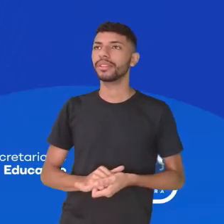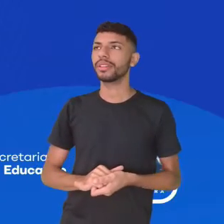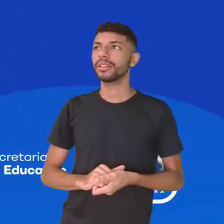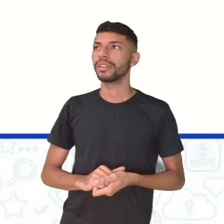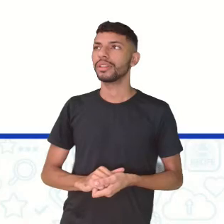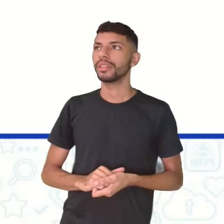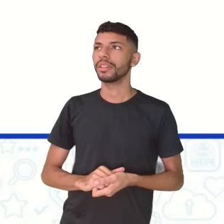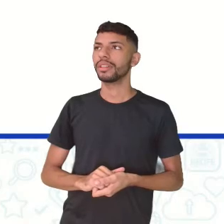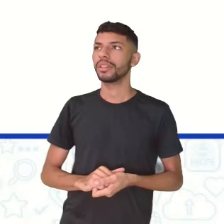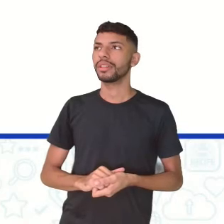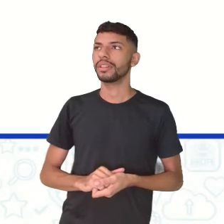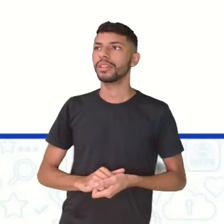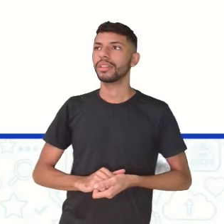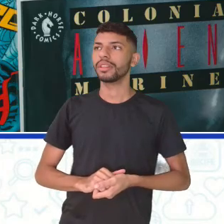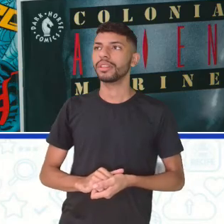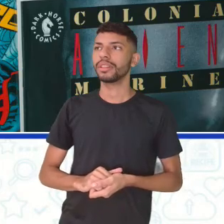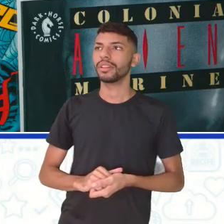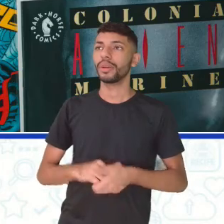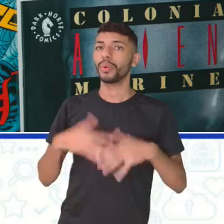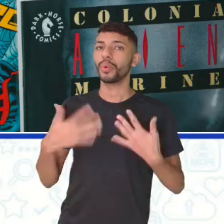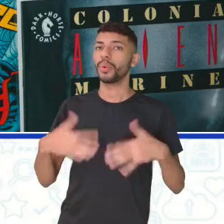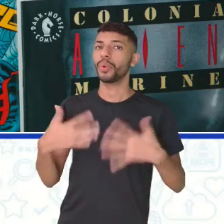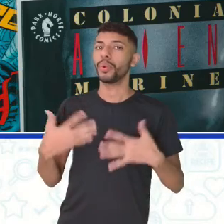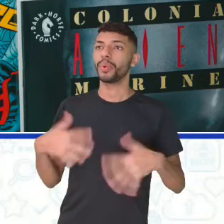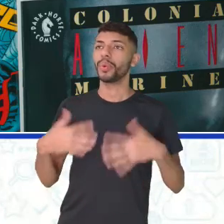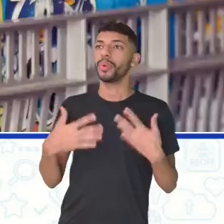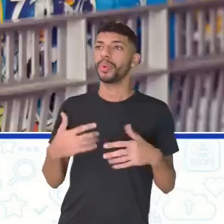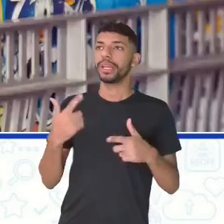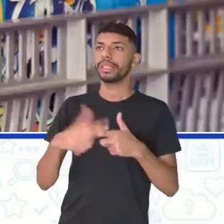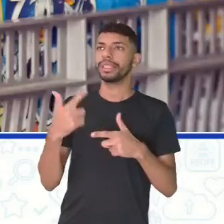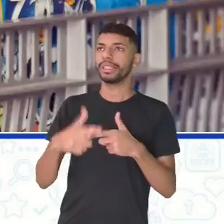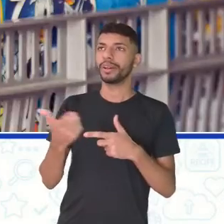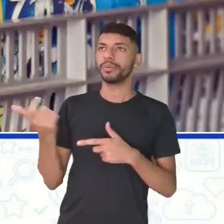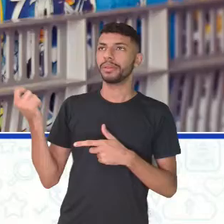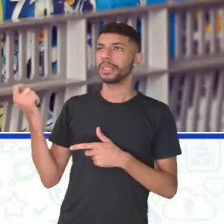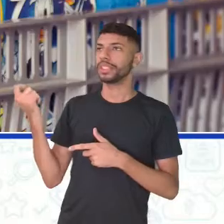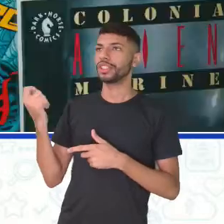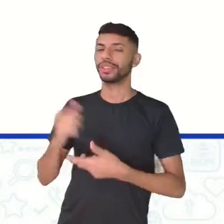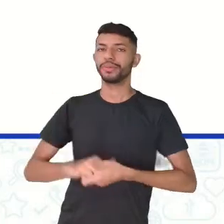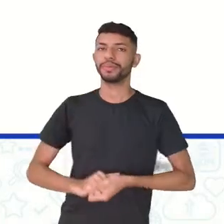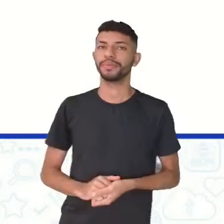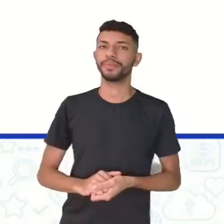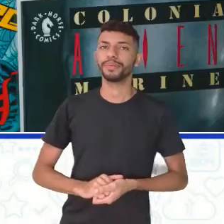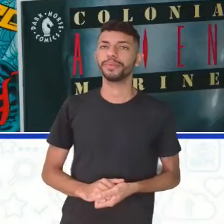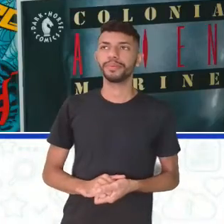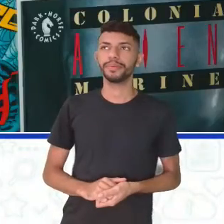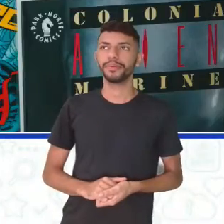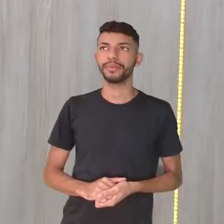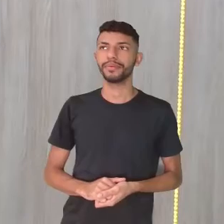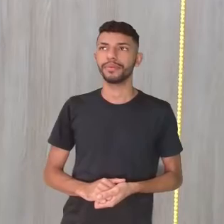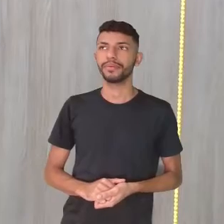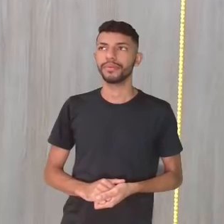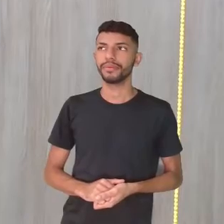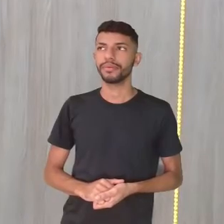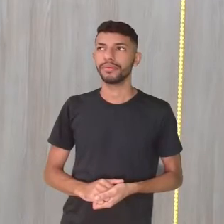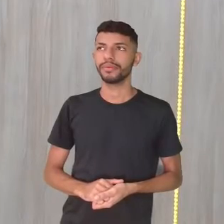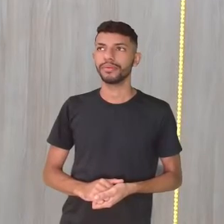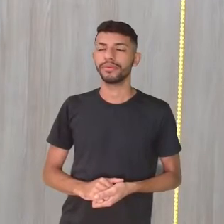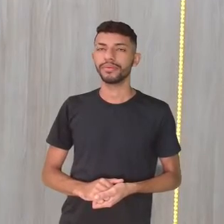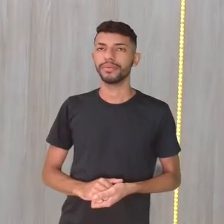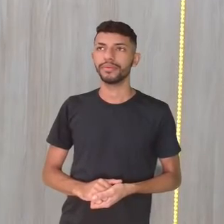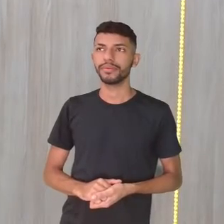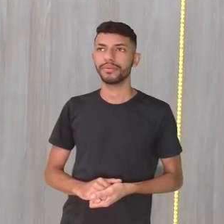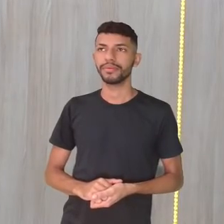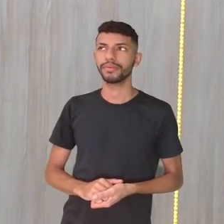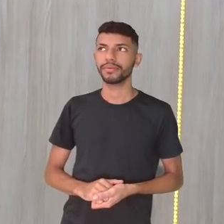a passagem de coisas da frenética aqui, Vamos embora com carinho aqui. Passei demais. Aqui deu.